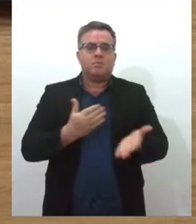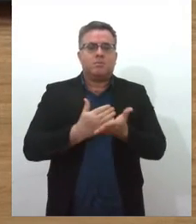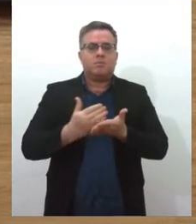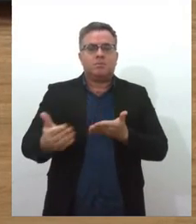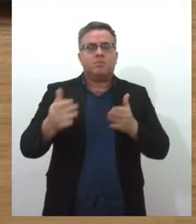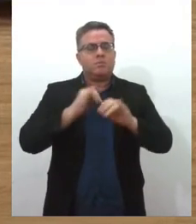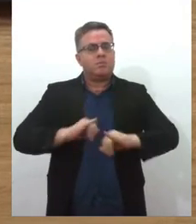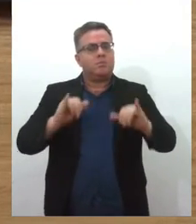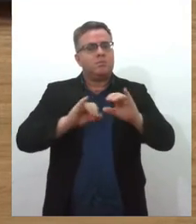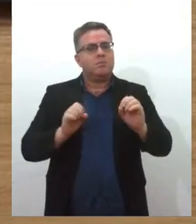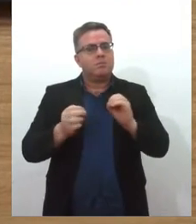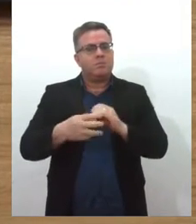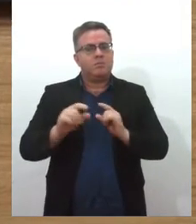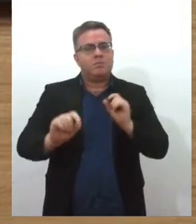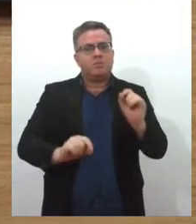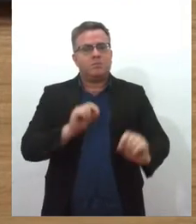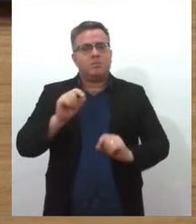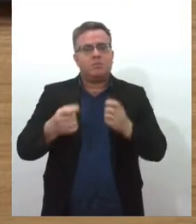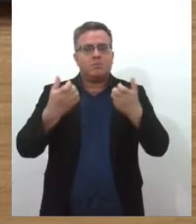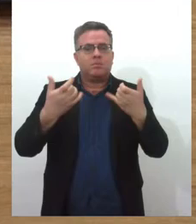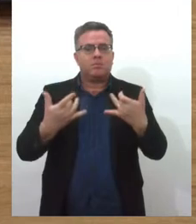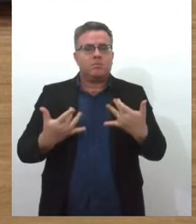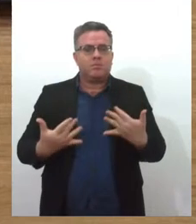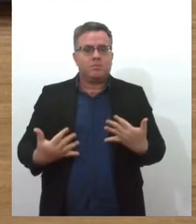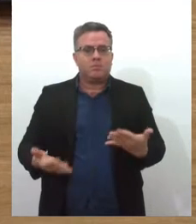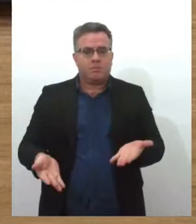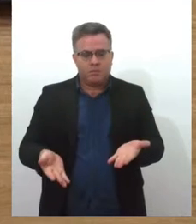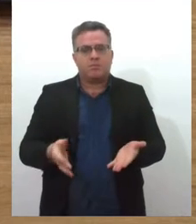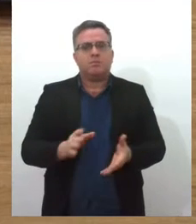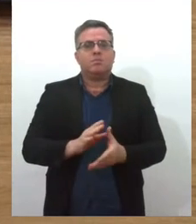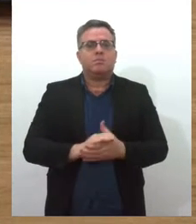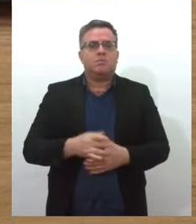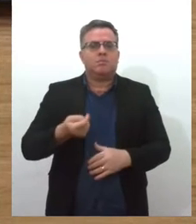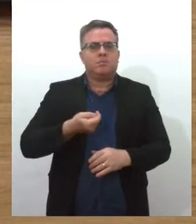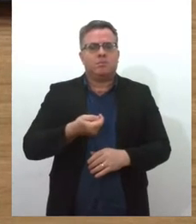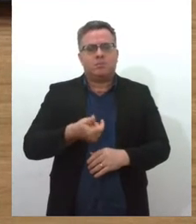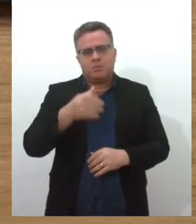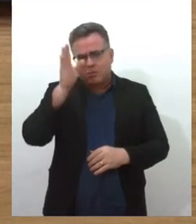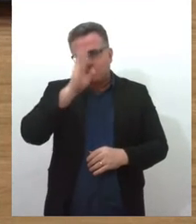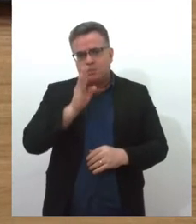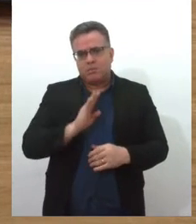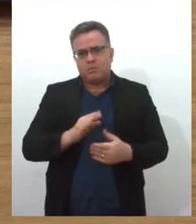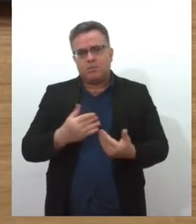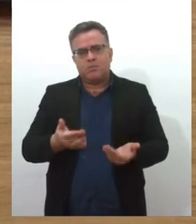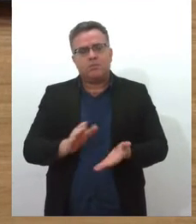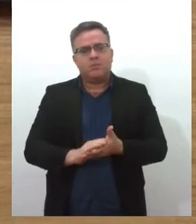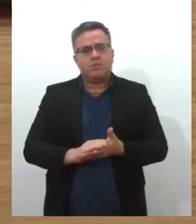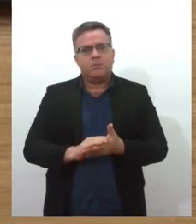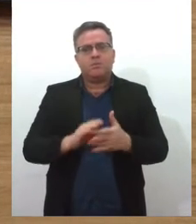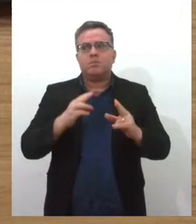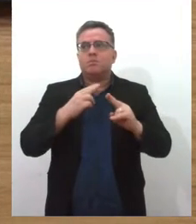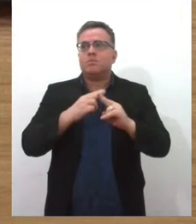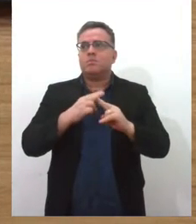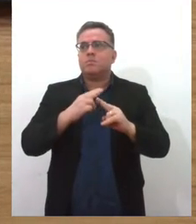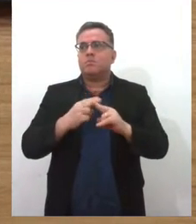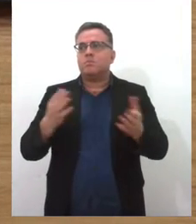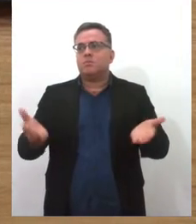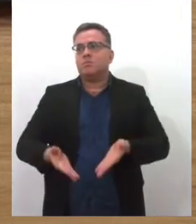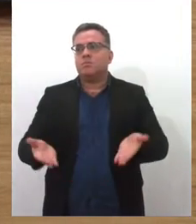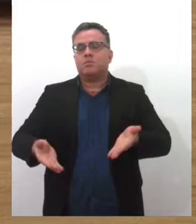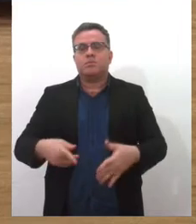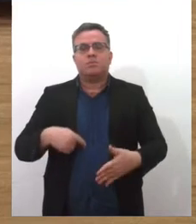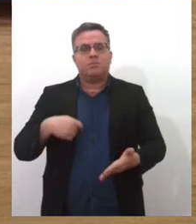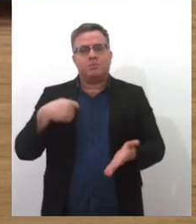informativo de hoje com informações sobre os repasses do Auxílio Brasil. Olha, a Caixa Econômica Federal paga hoje o Auxílio